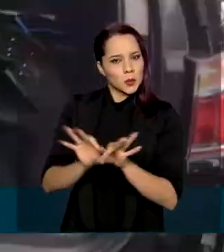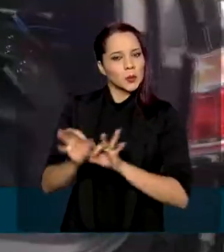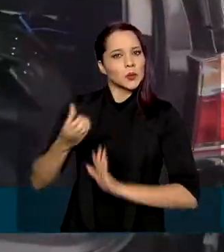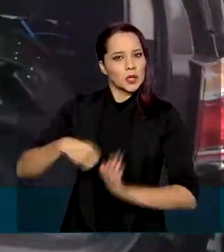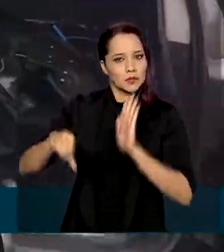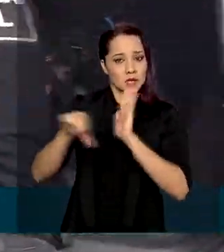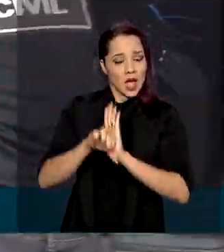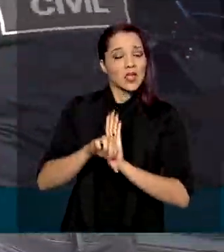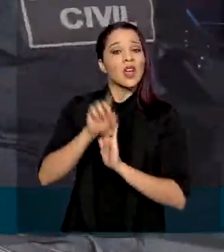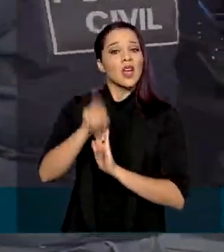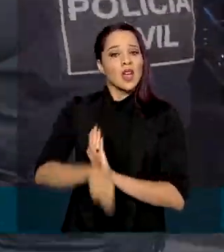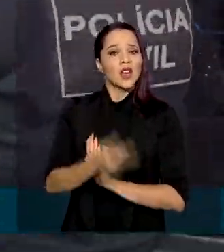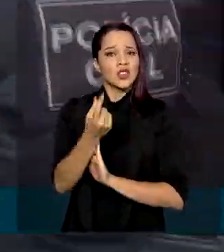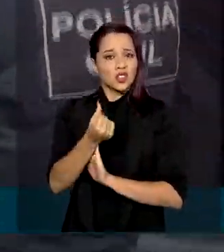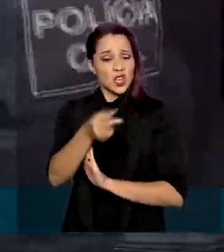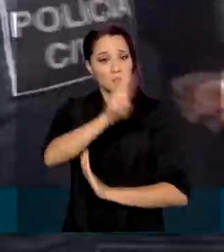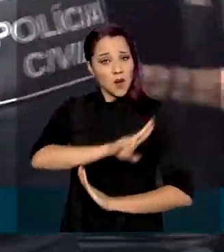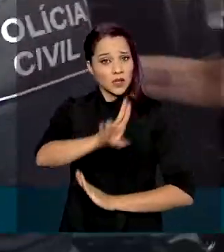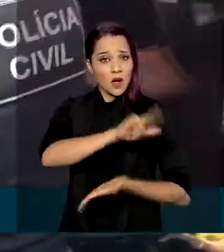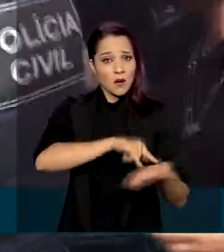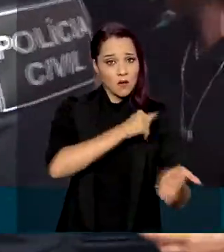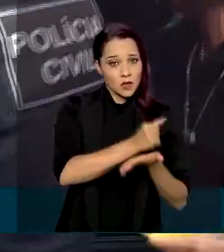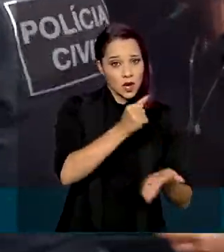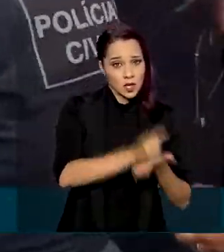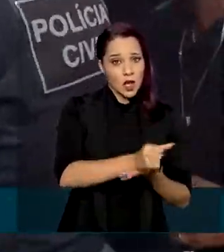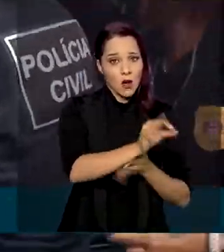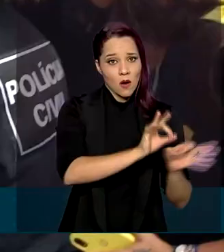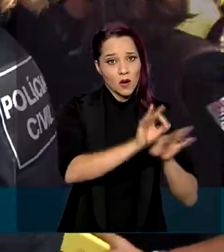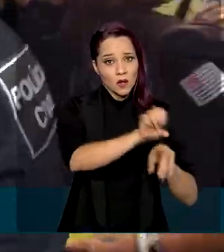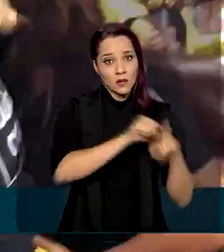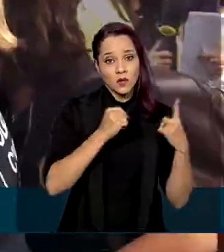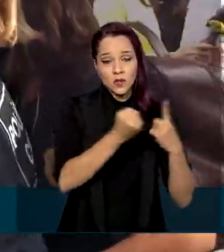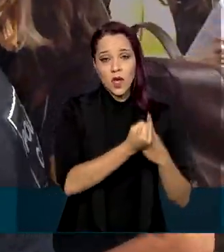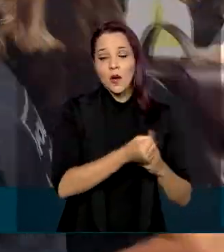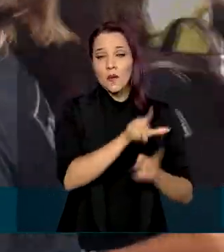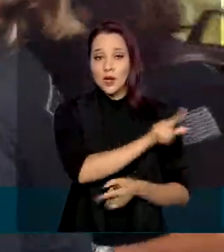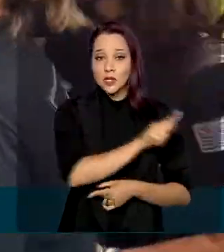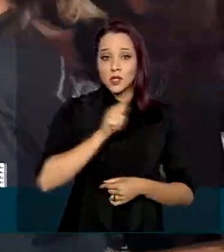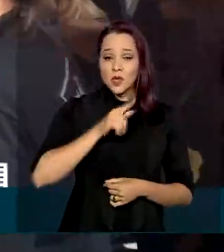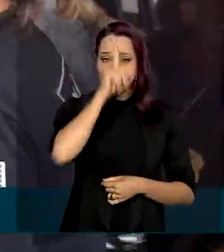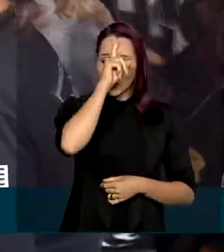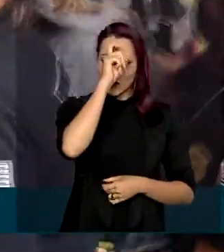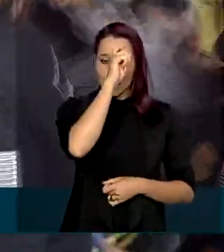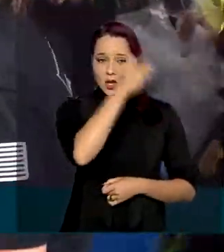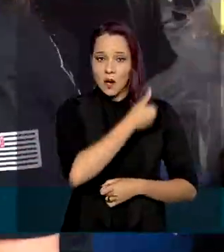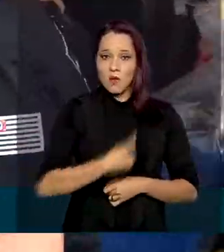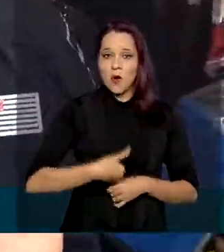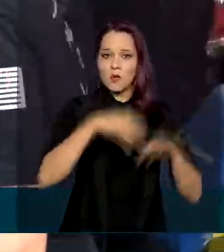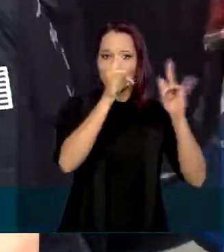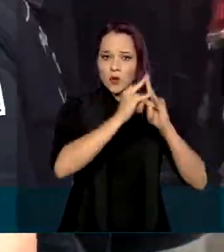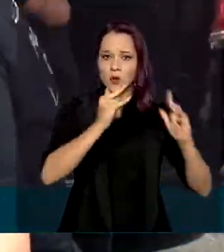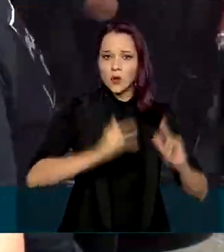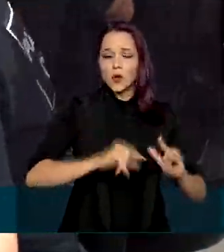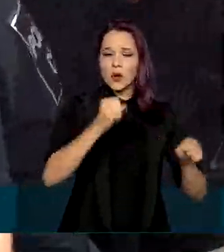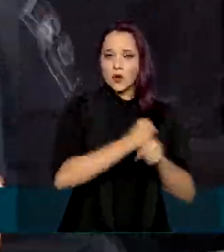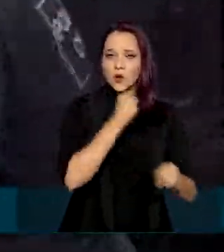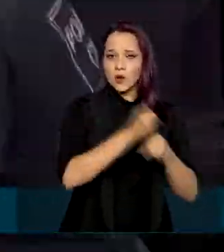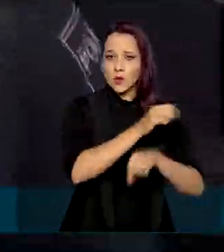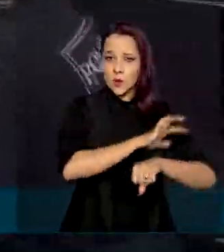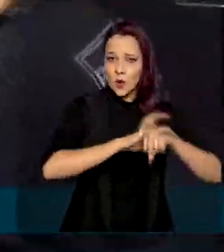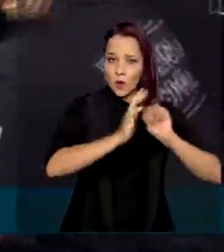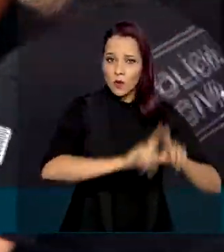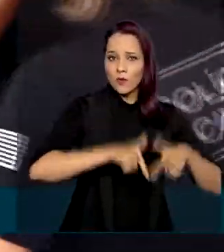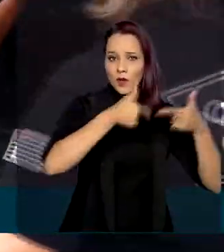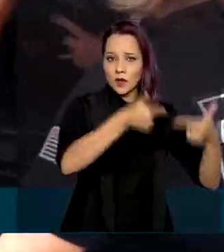seriam destinados à contratação de organizações sociais para a gestão de hospitais públicos e de campanha no Pará no